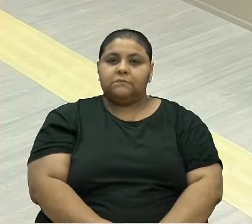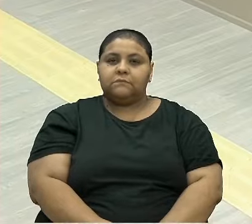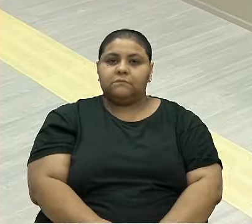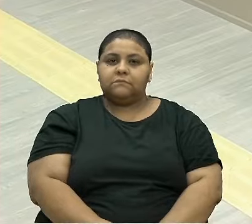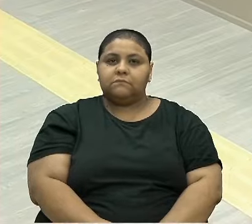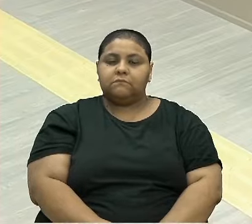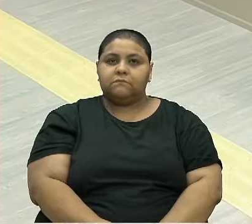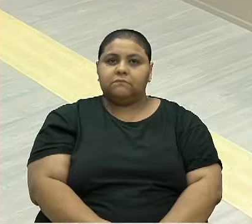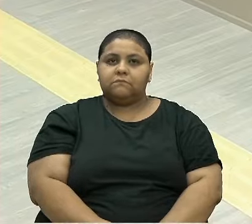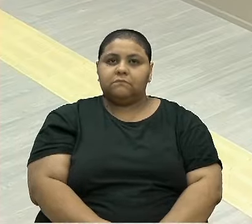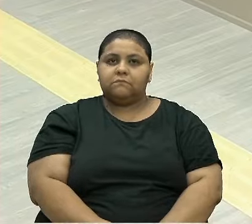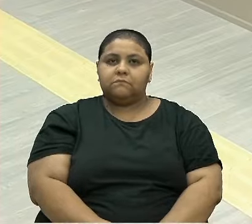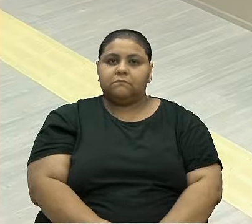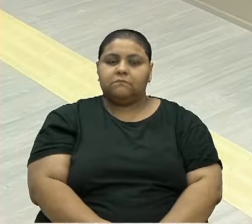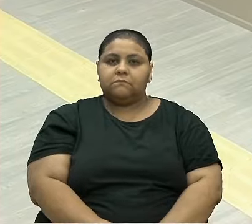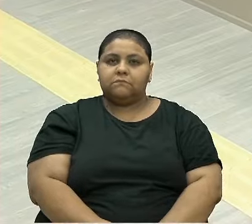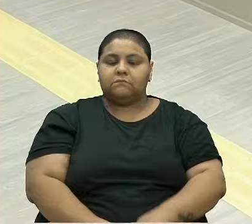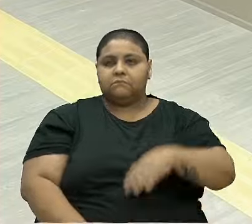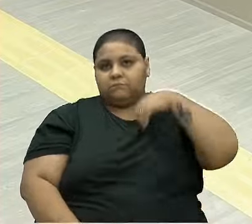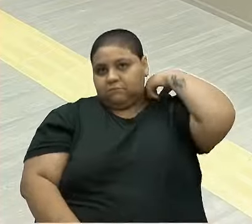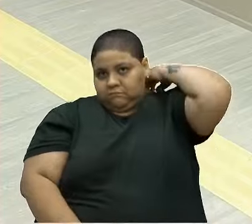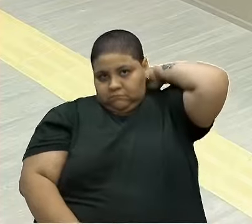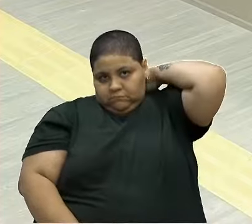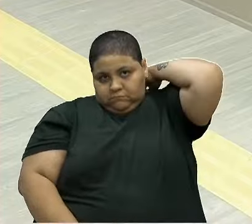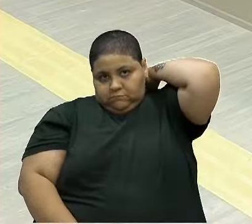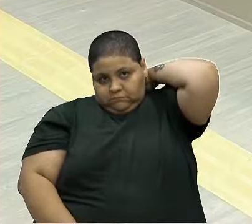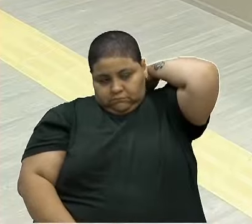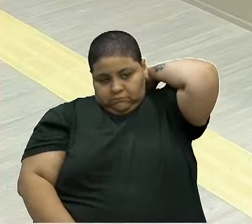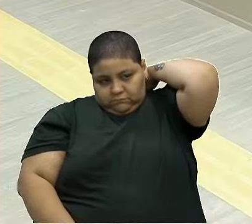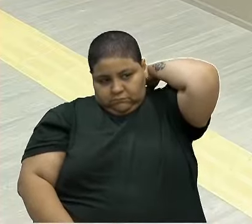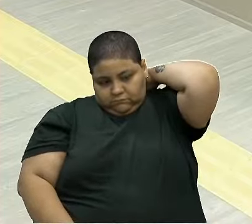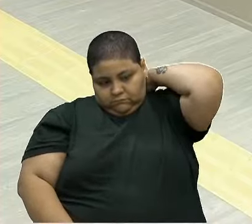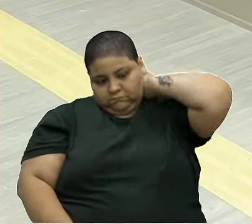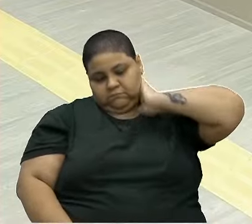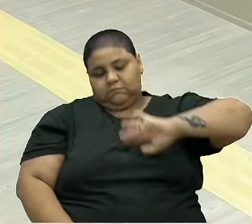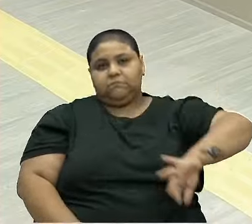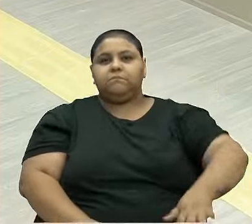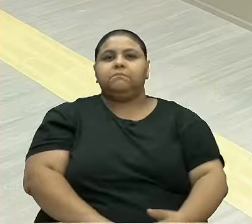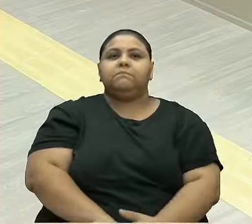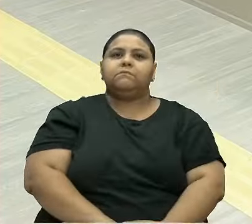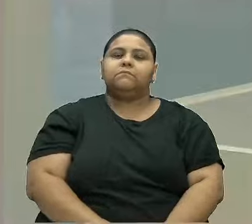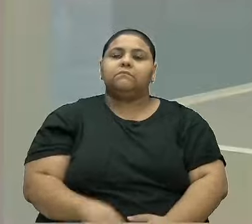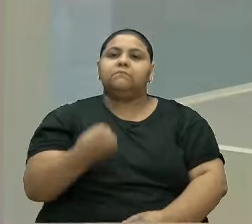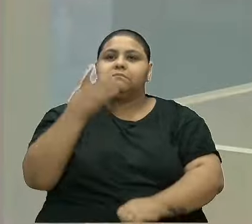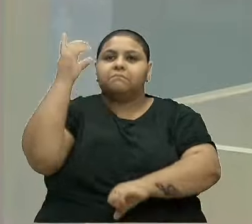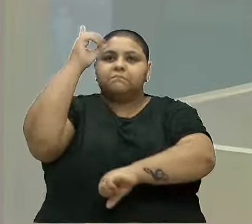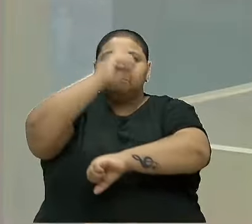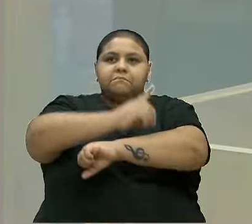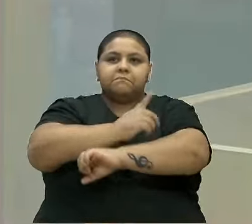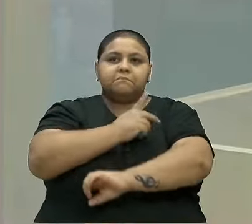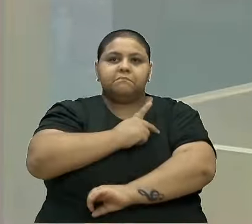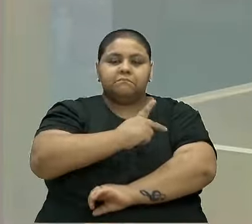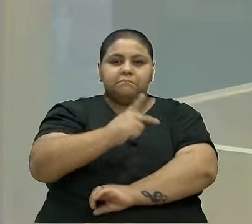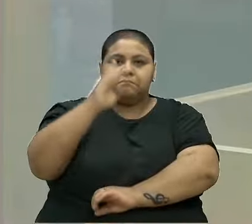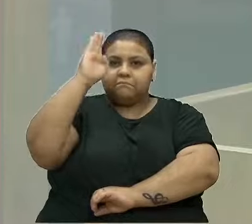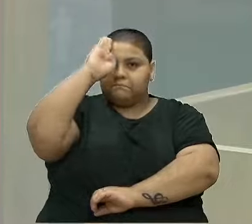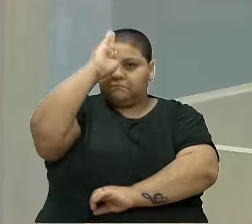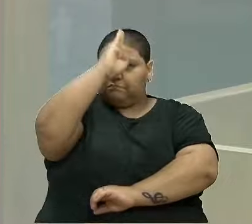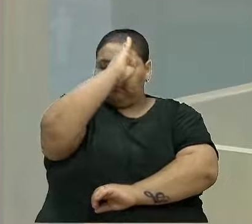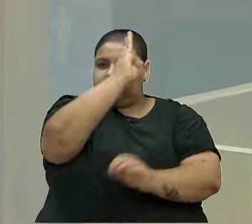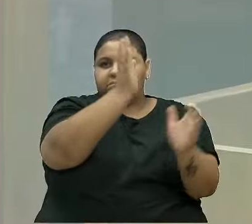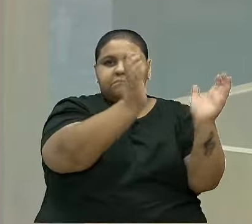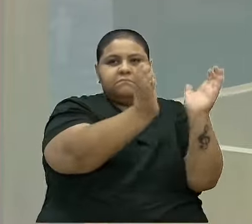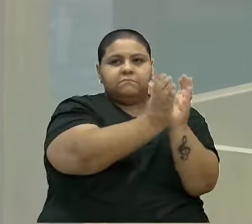Onde é que está a declaração? Aqui, aqui, aqui. Bom dia, presidente Bressan, colegas